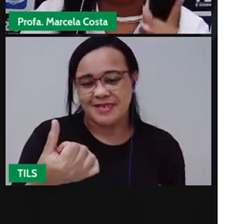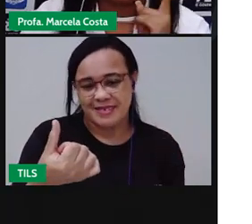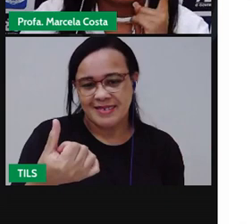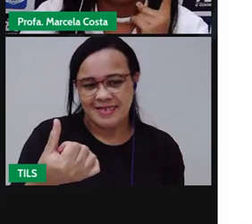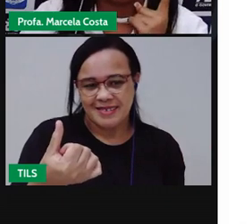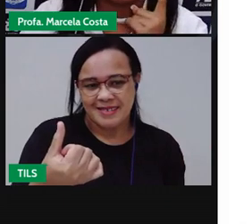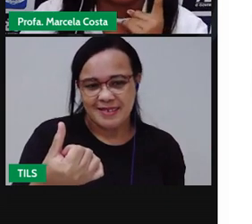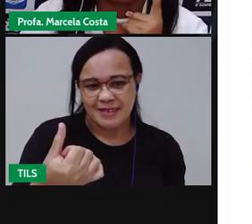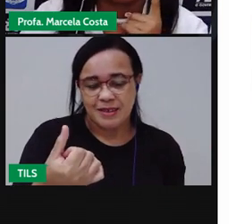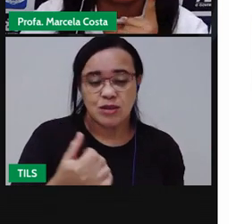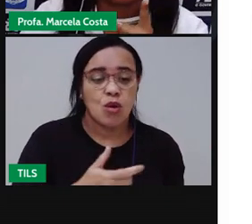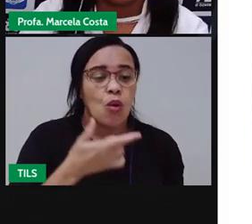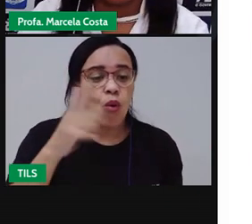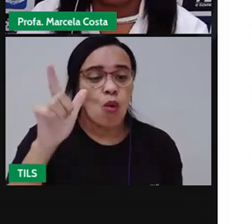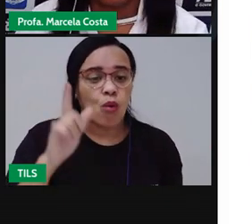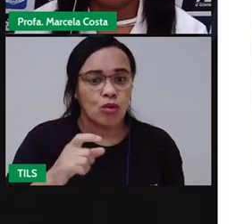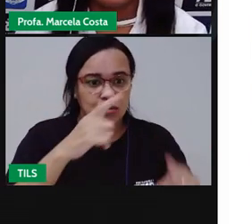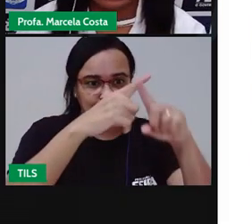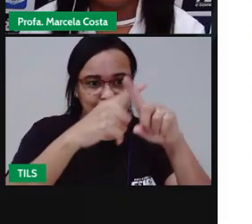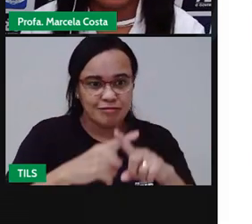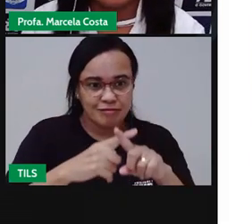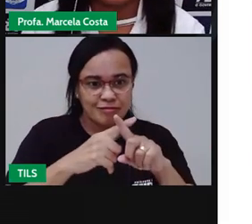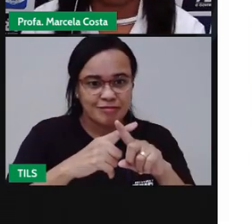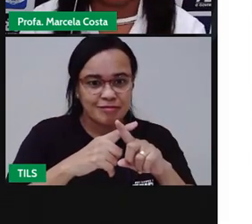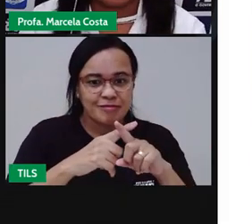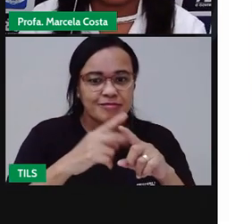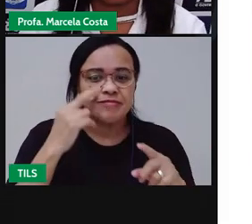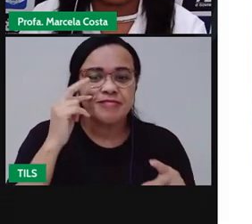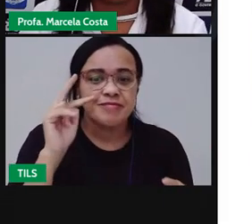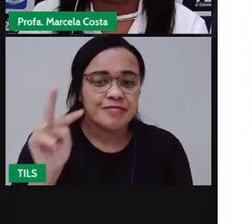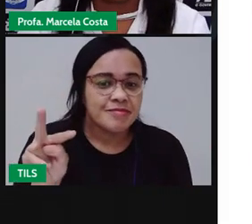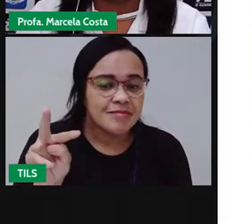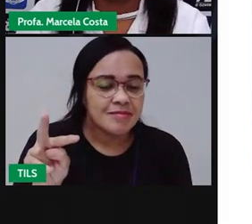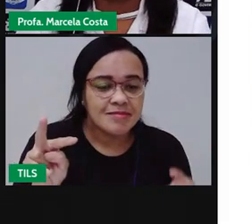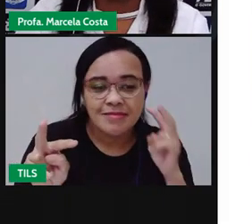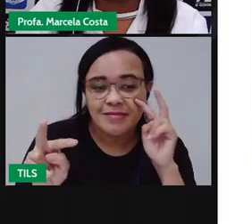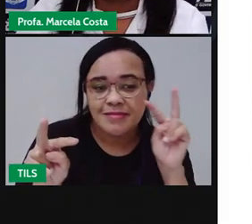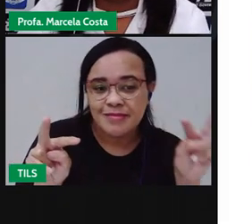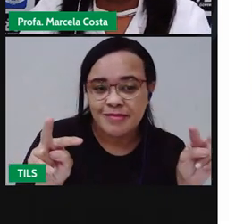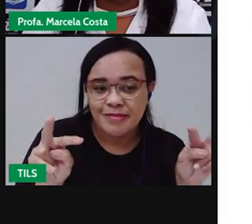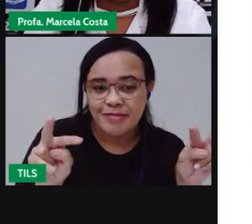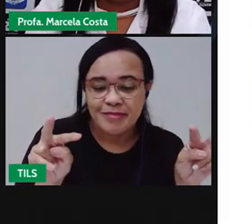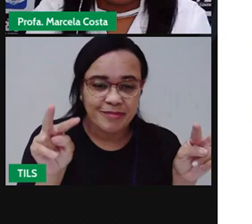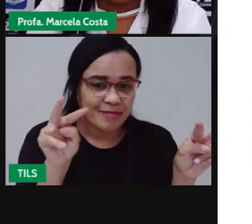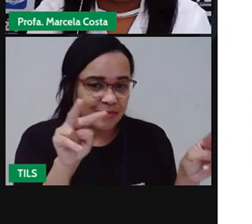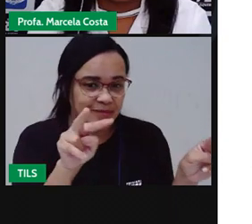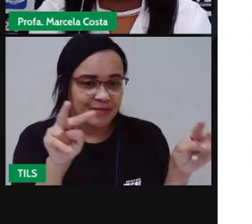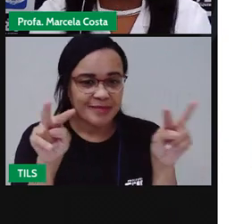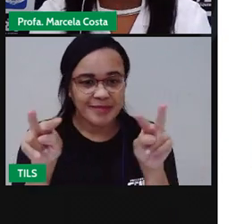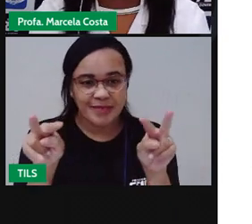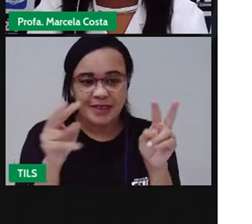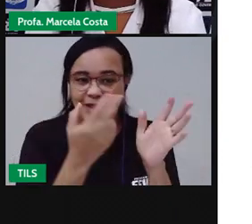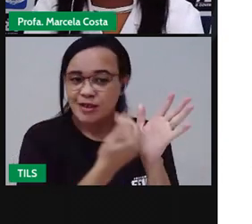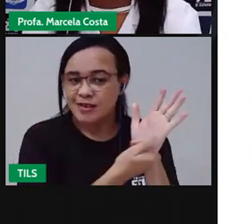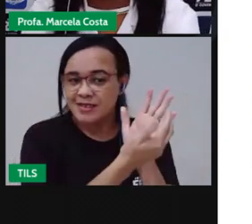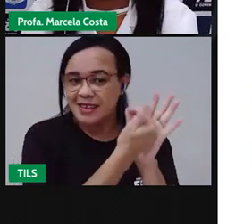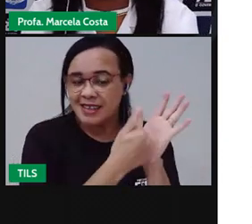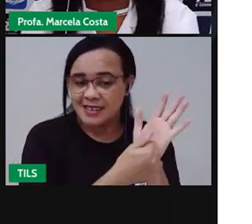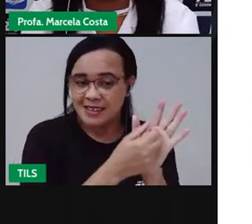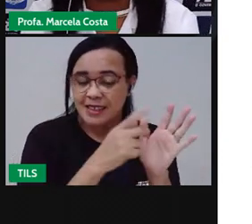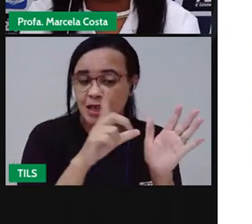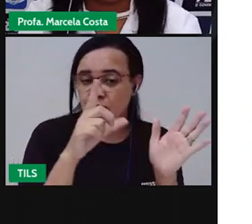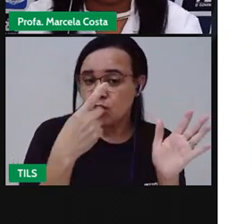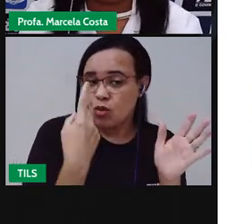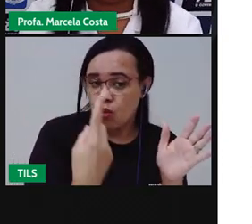Agora, outro desafio. Observe aí as imagens. O que é que tem uma imagem que tá faltando